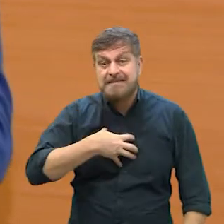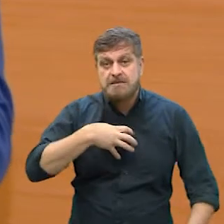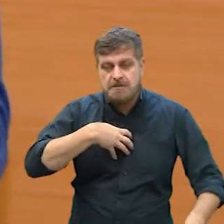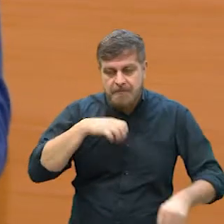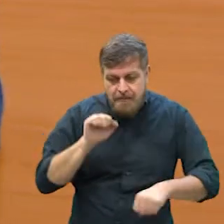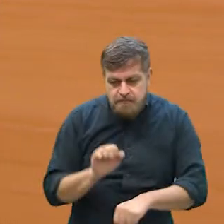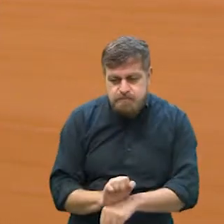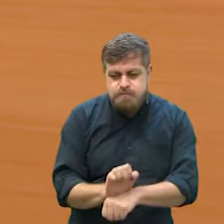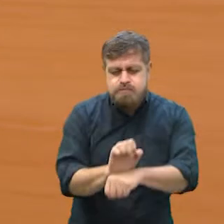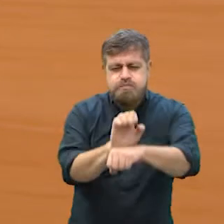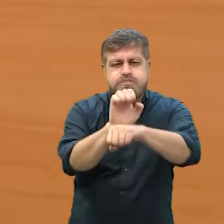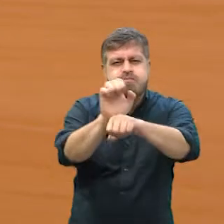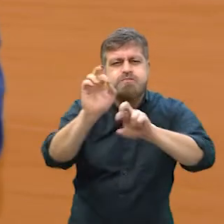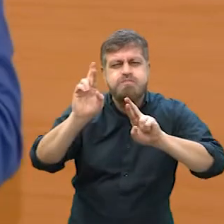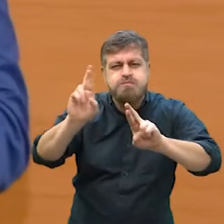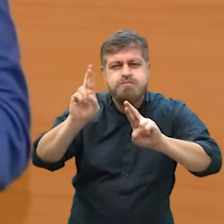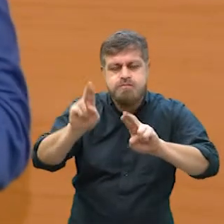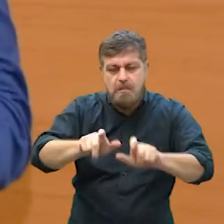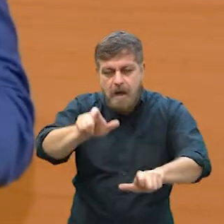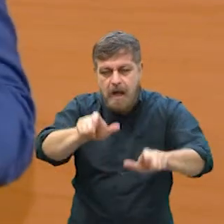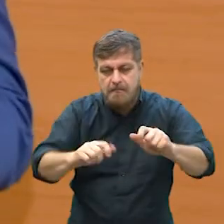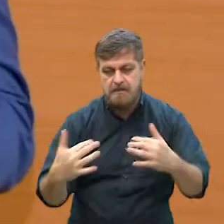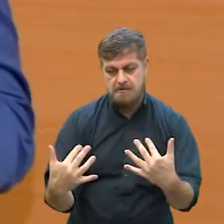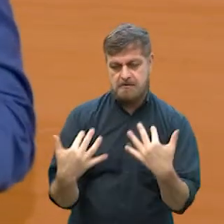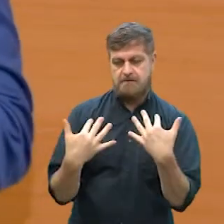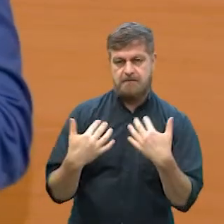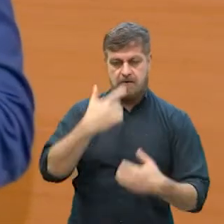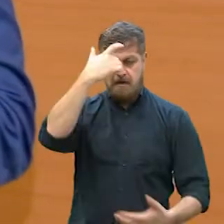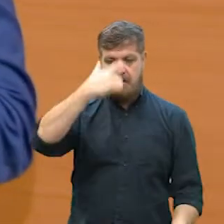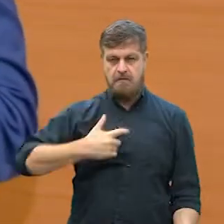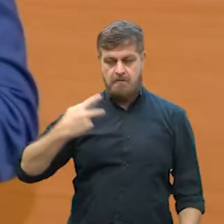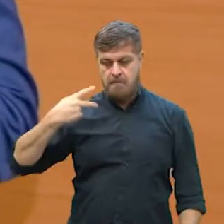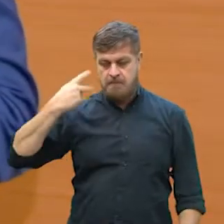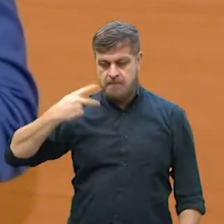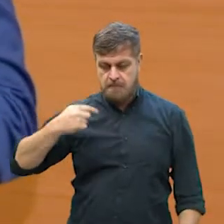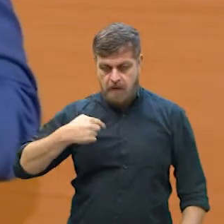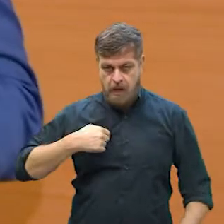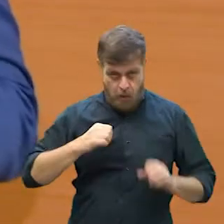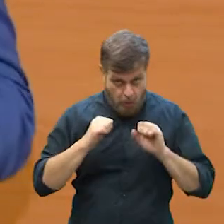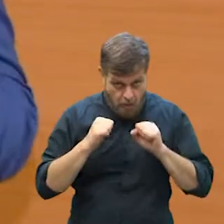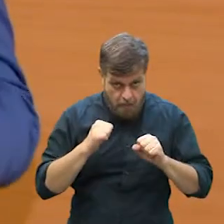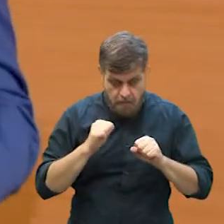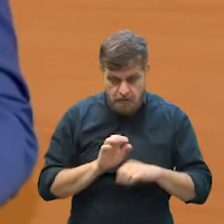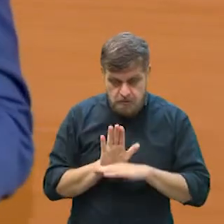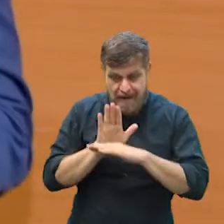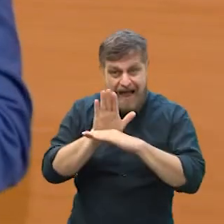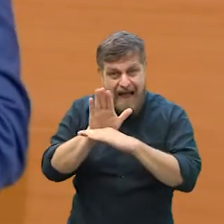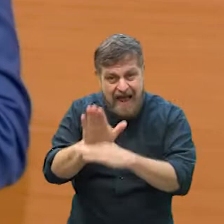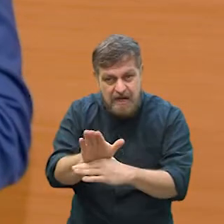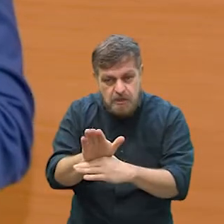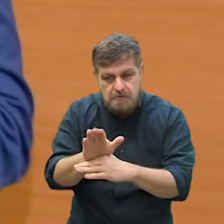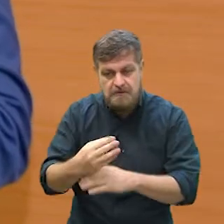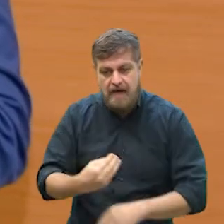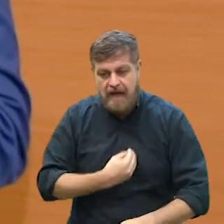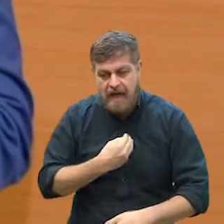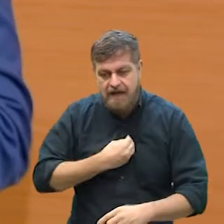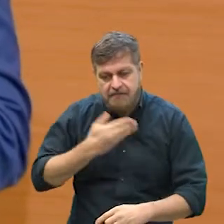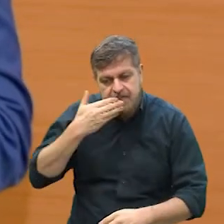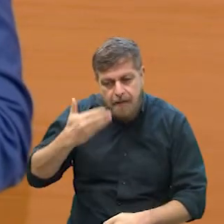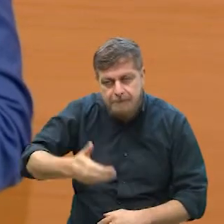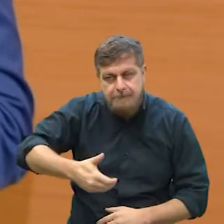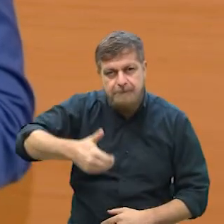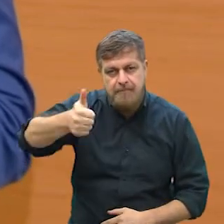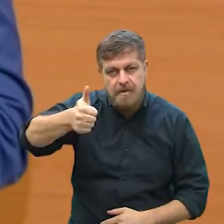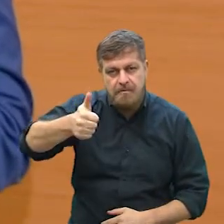uma esperança, né? Muitas vezes as pessoas veem a gente como algo que possa fazer uma transformação, que a gente possa